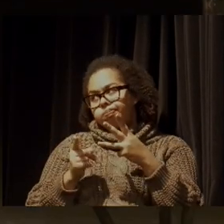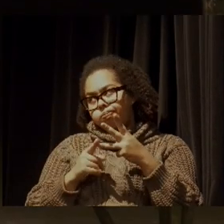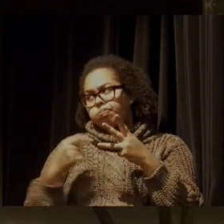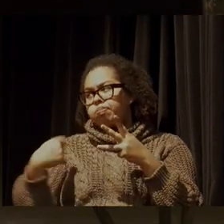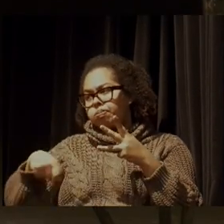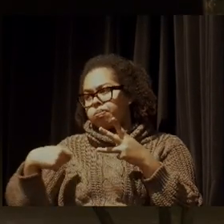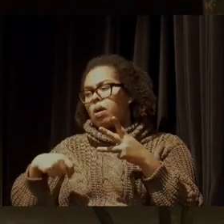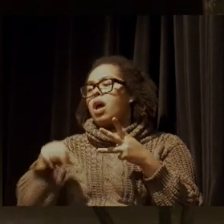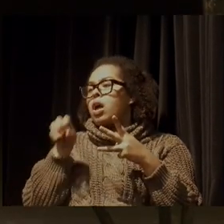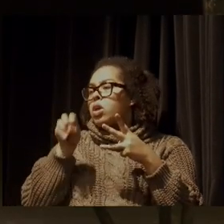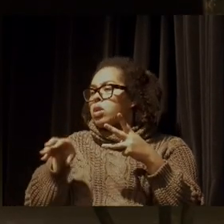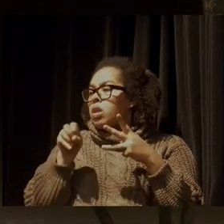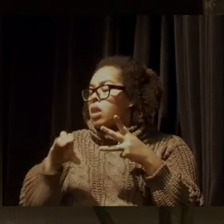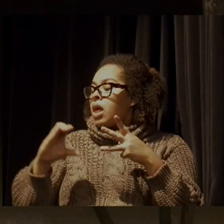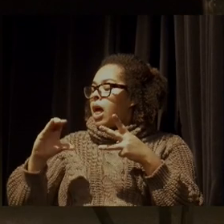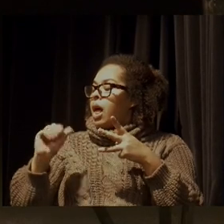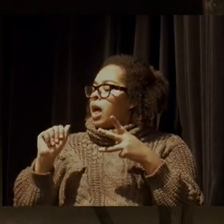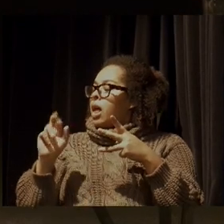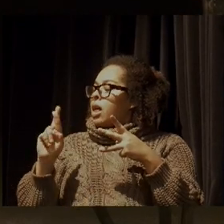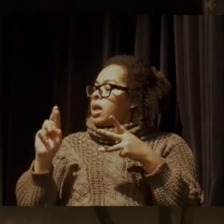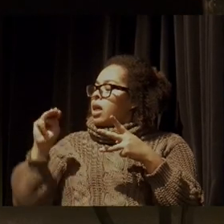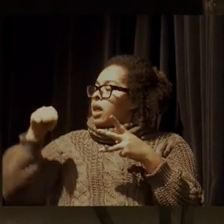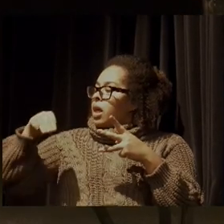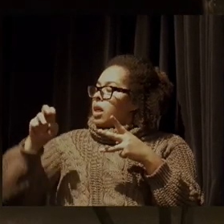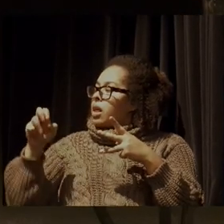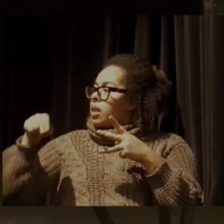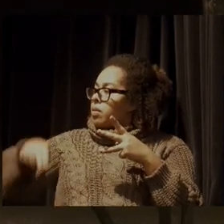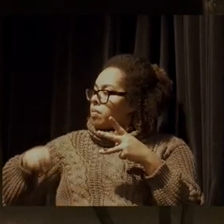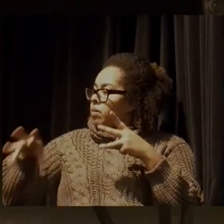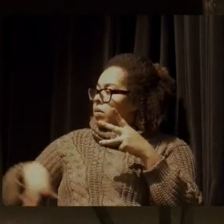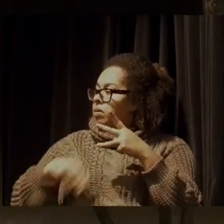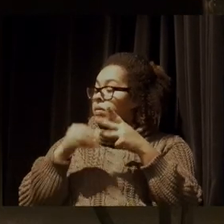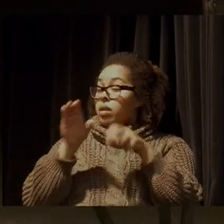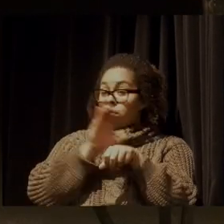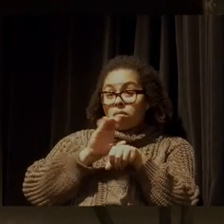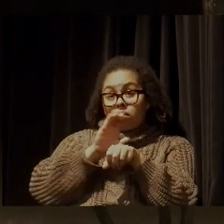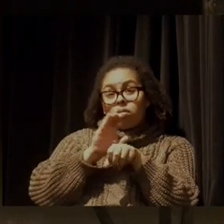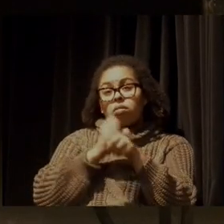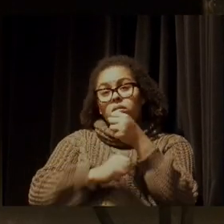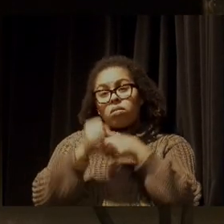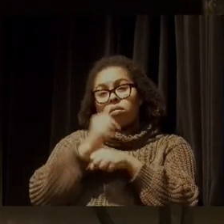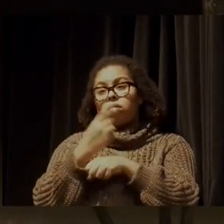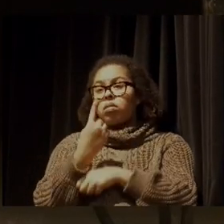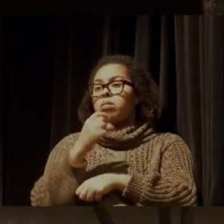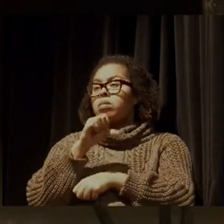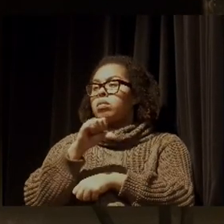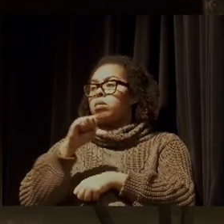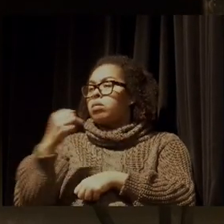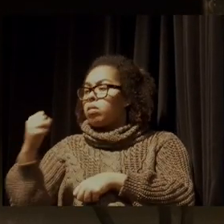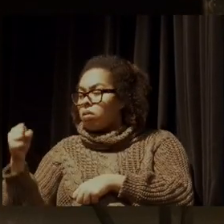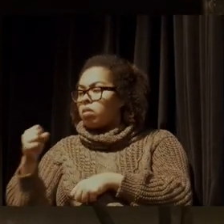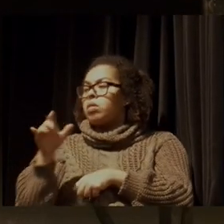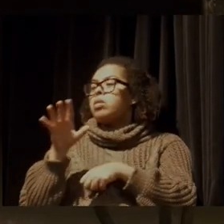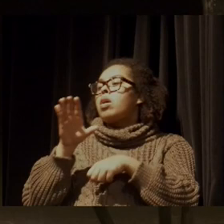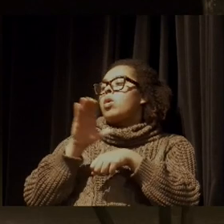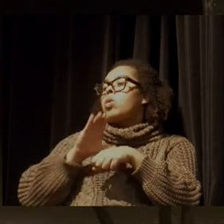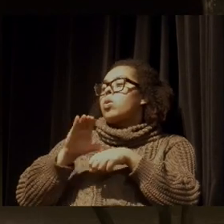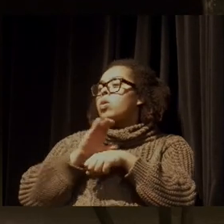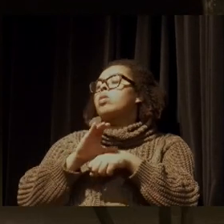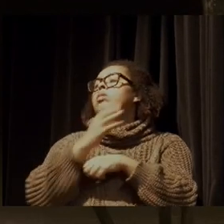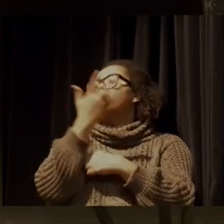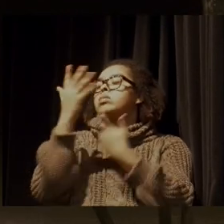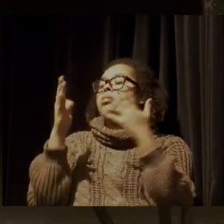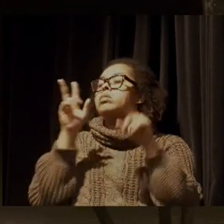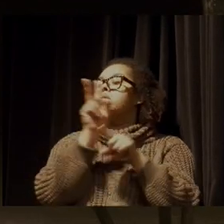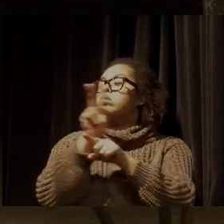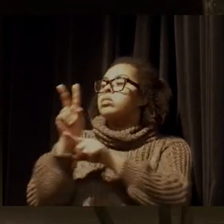aliás, quem comentou foi a Carmen Lúcia, porque a conção é de 88. Educação ambiental da conção obrigatória em todos os